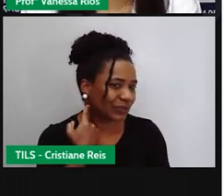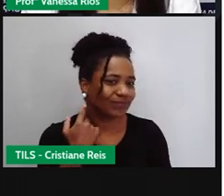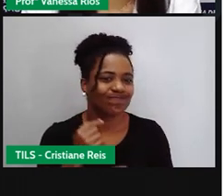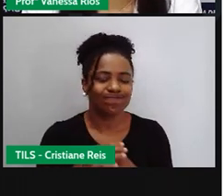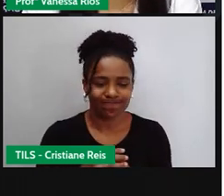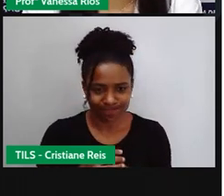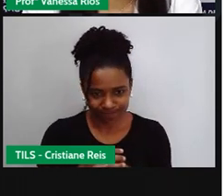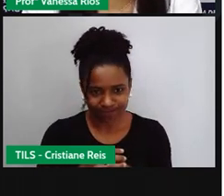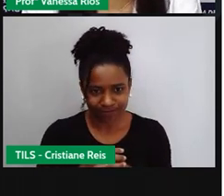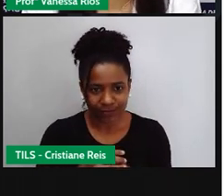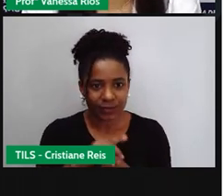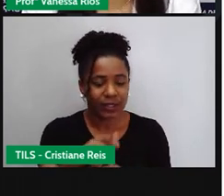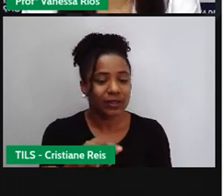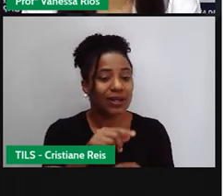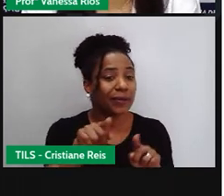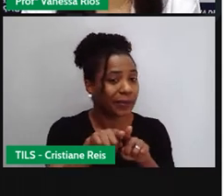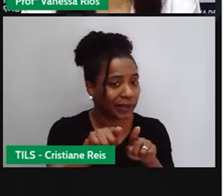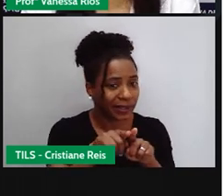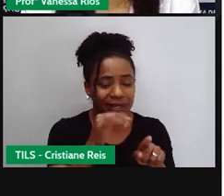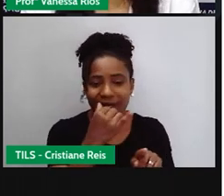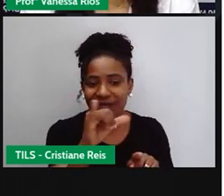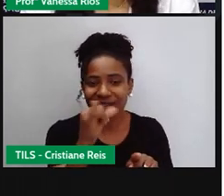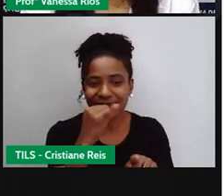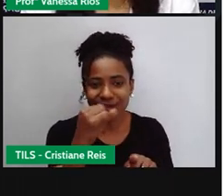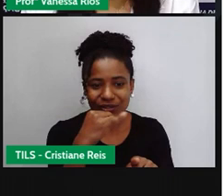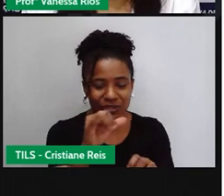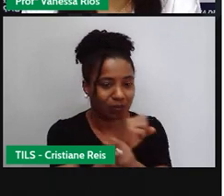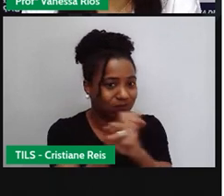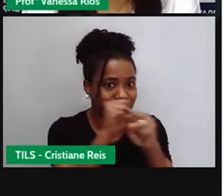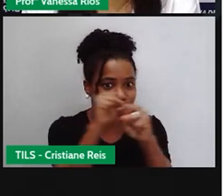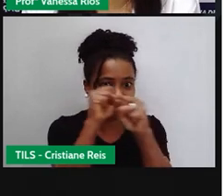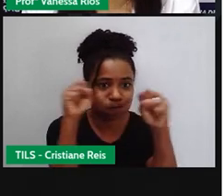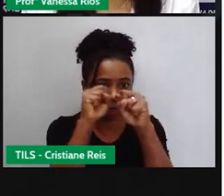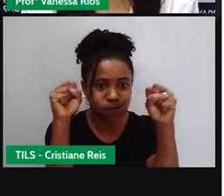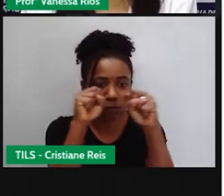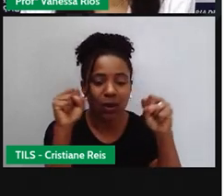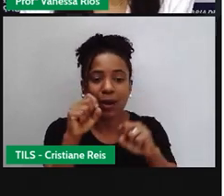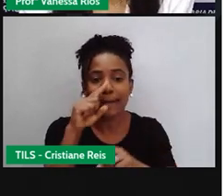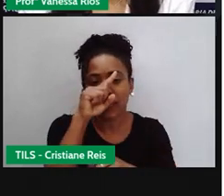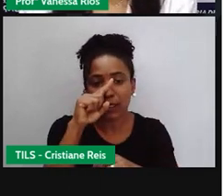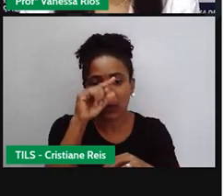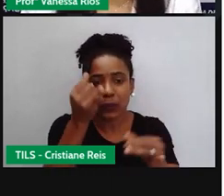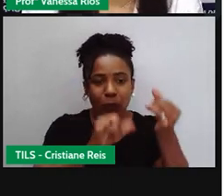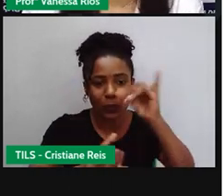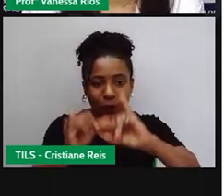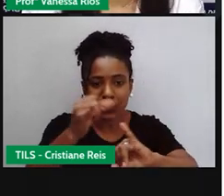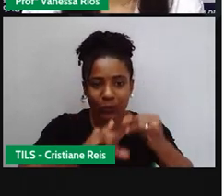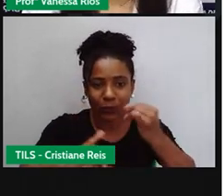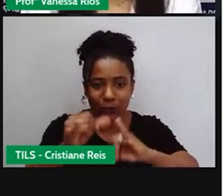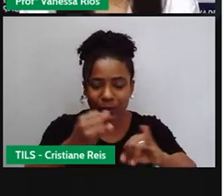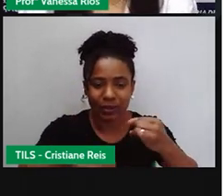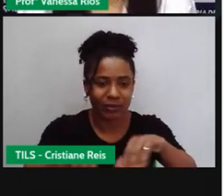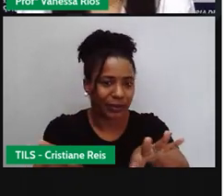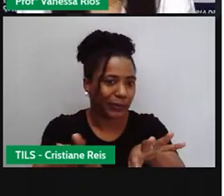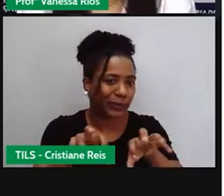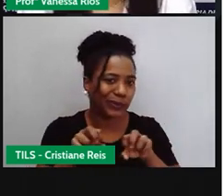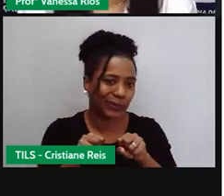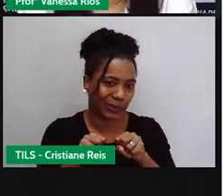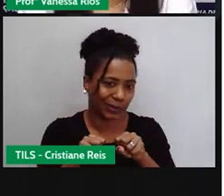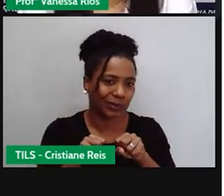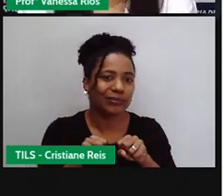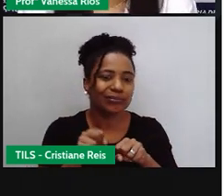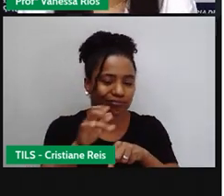da energia nuclear, o perigo de contaminação, né, por produtos públicos. Por produtos aí ligados